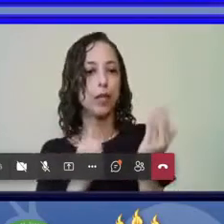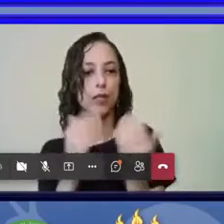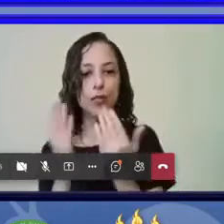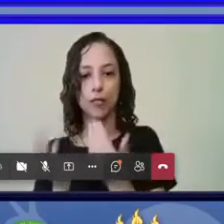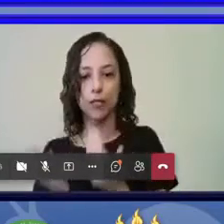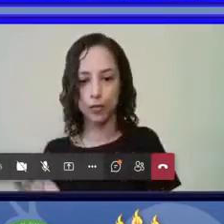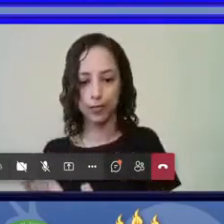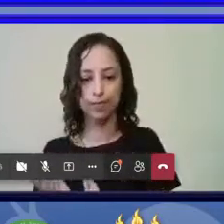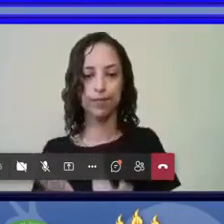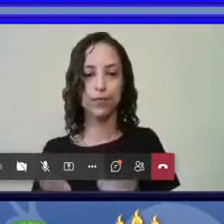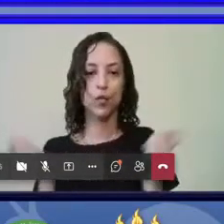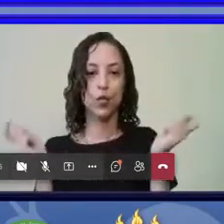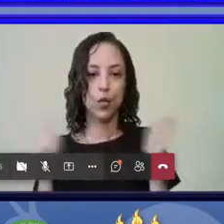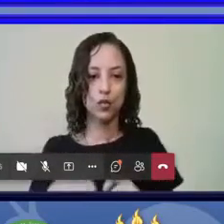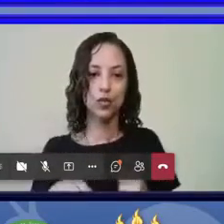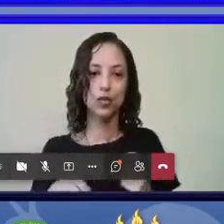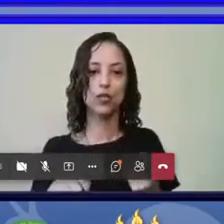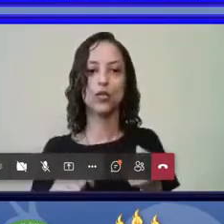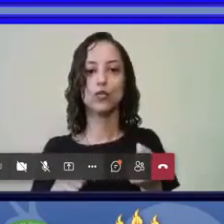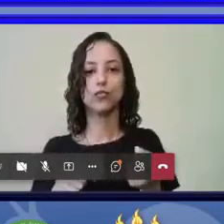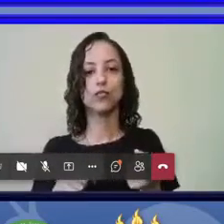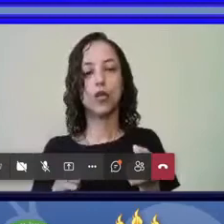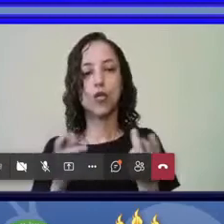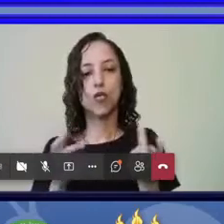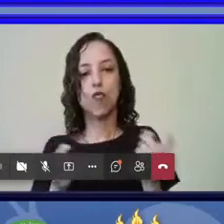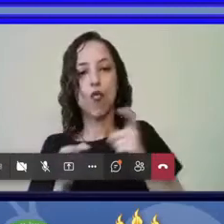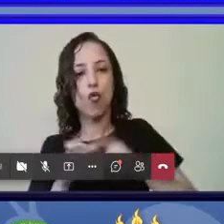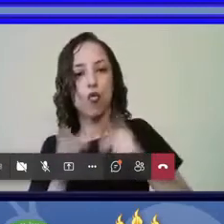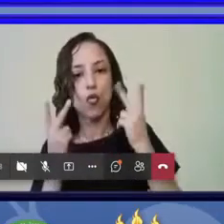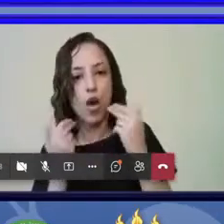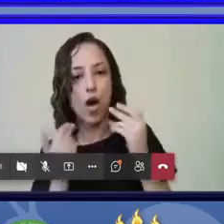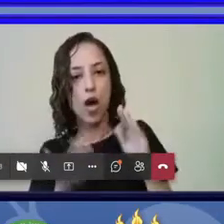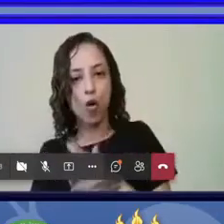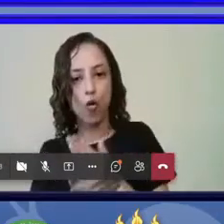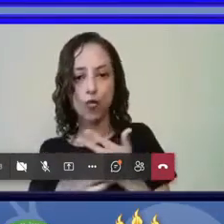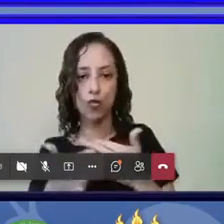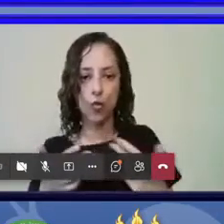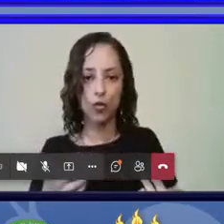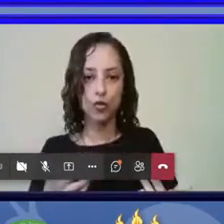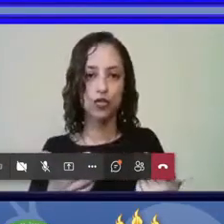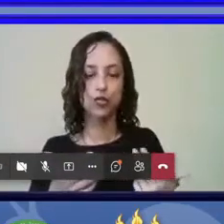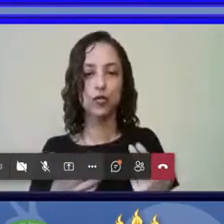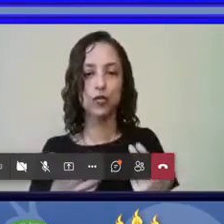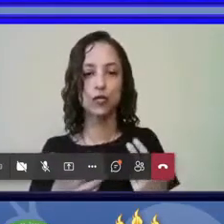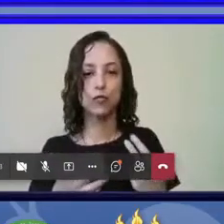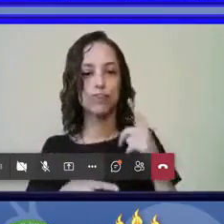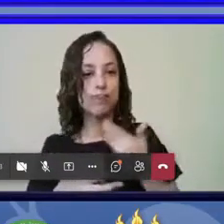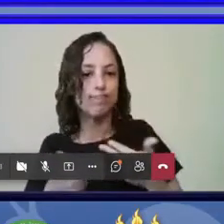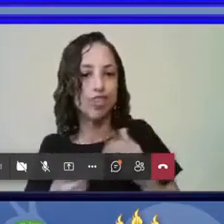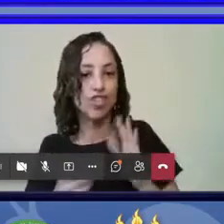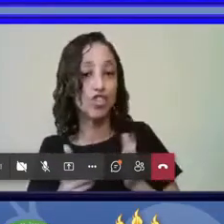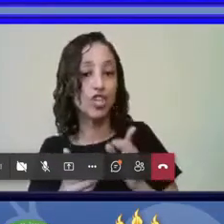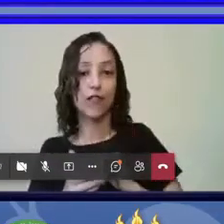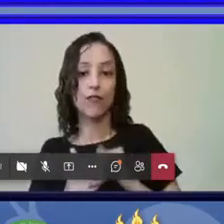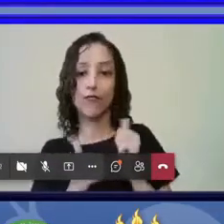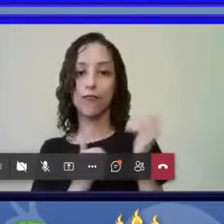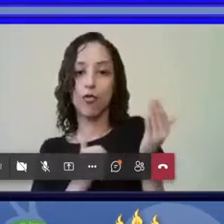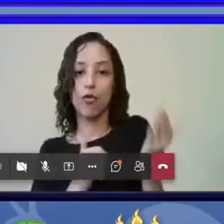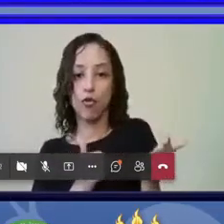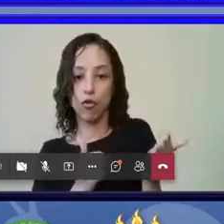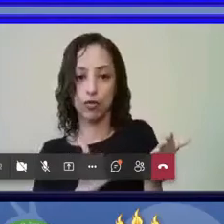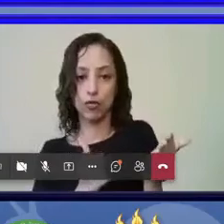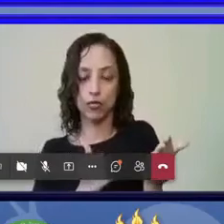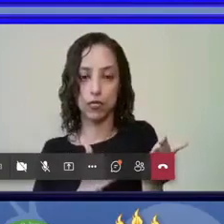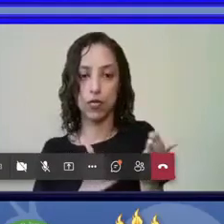volta algumas coisas do material que está lá fora. Então, o que é que nós podemos